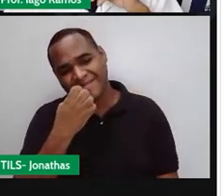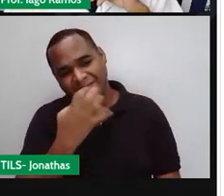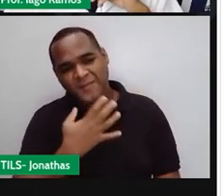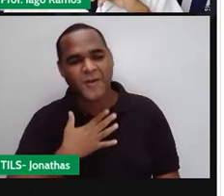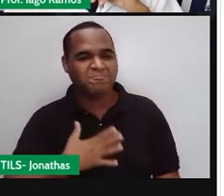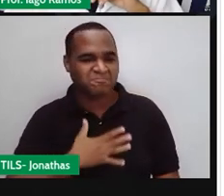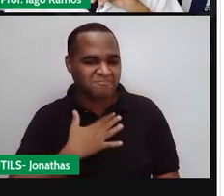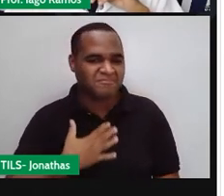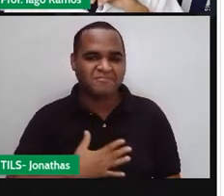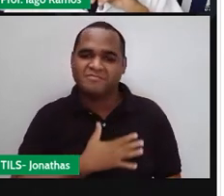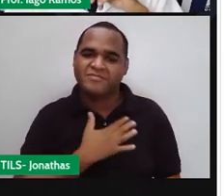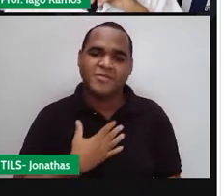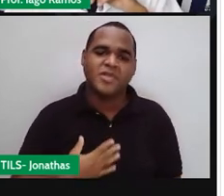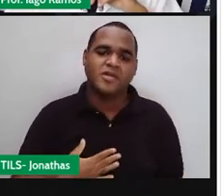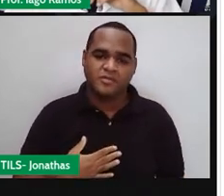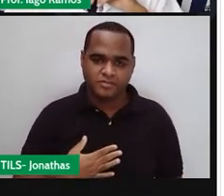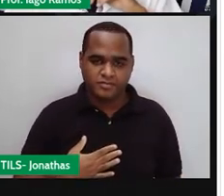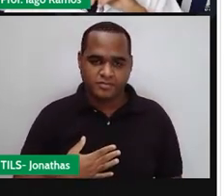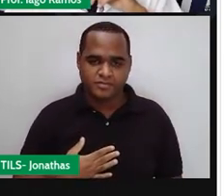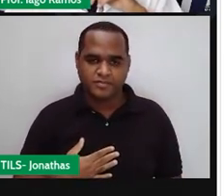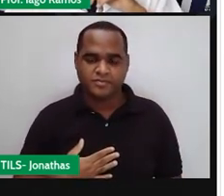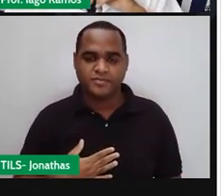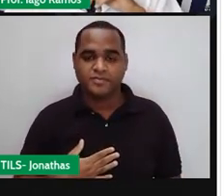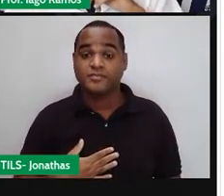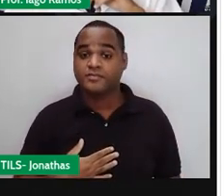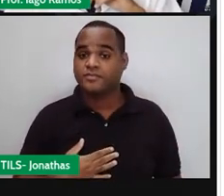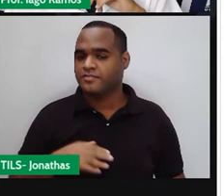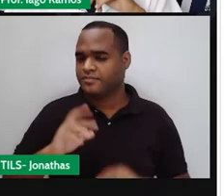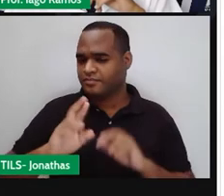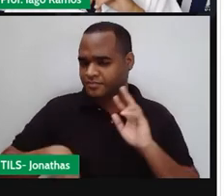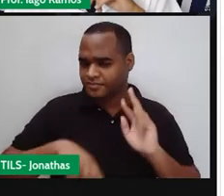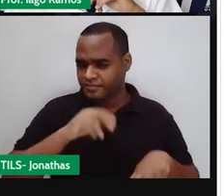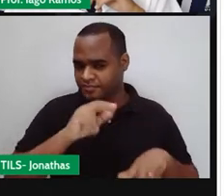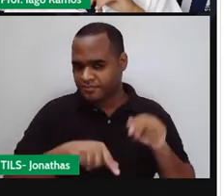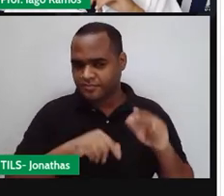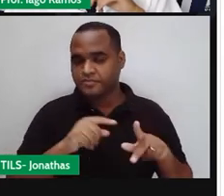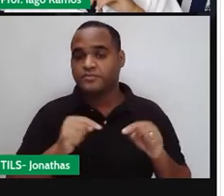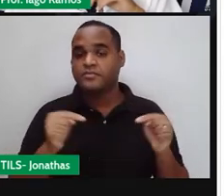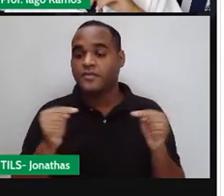massa! Sinais diferentes, o resultado